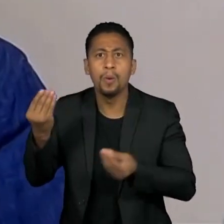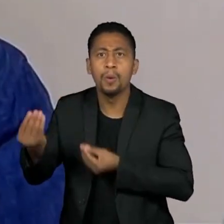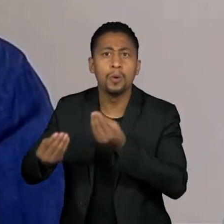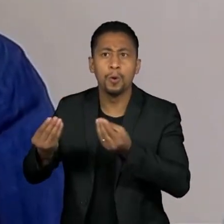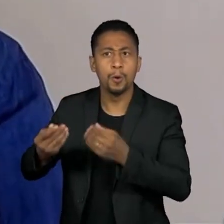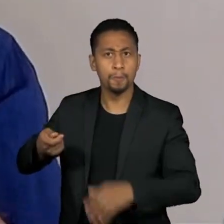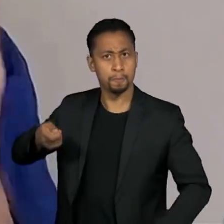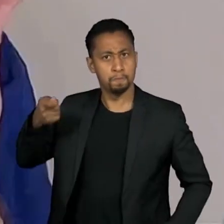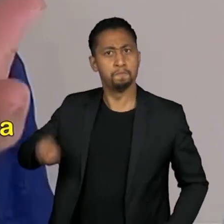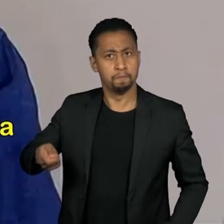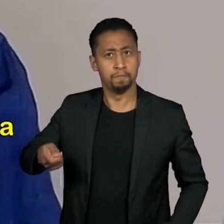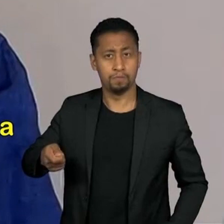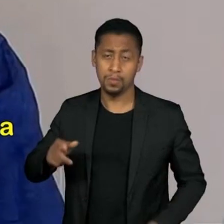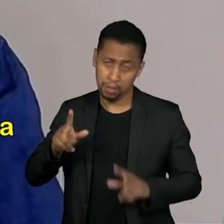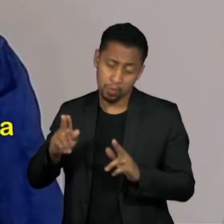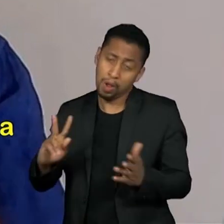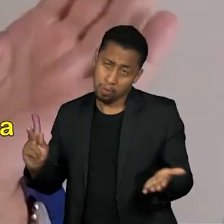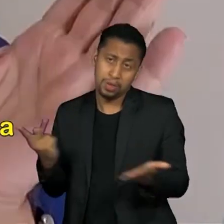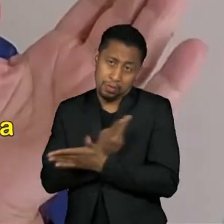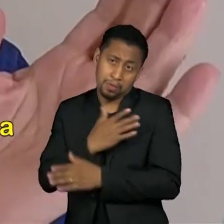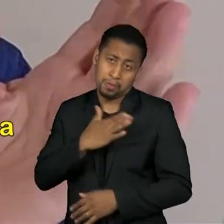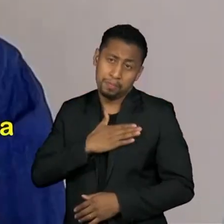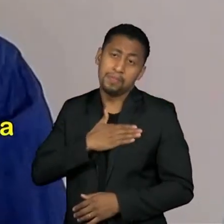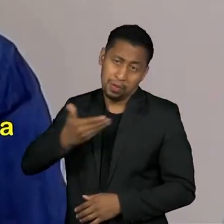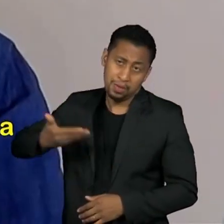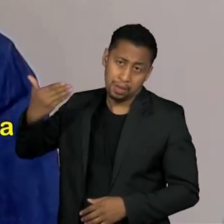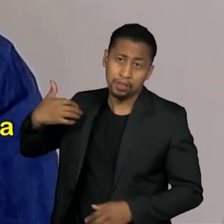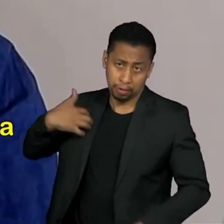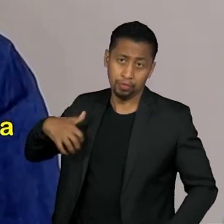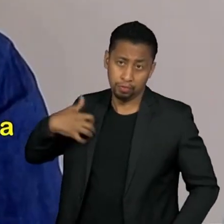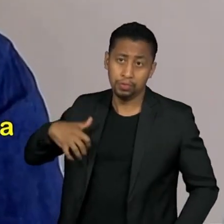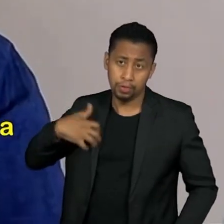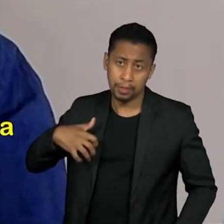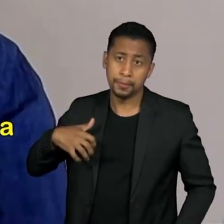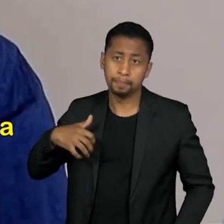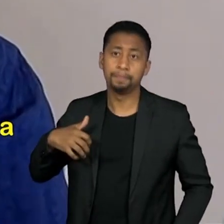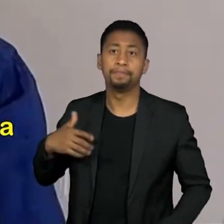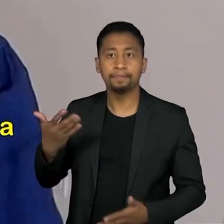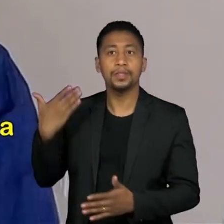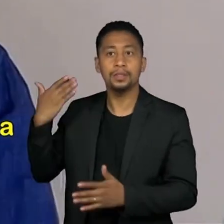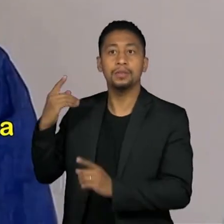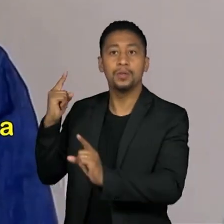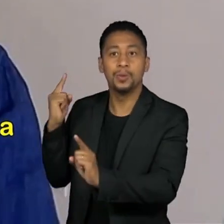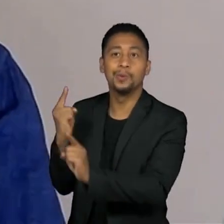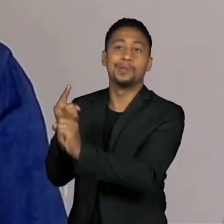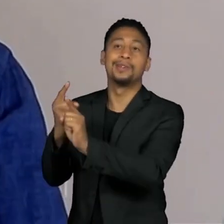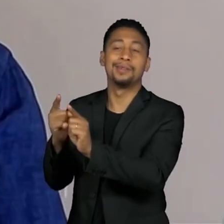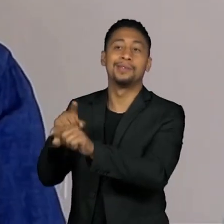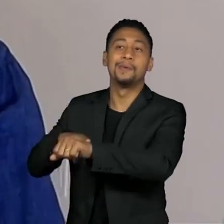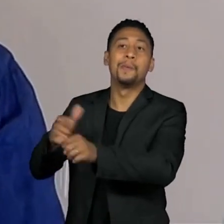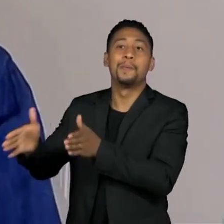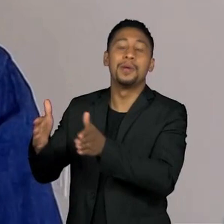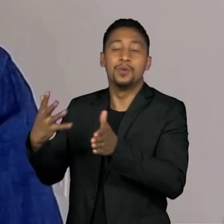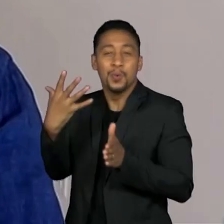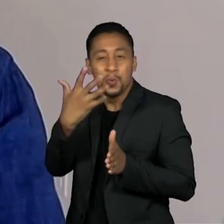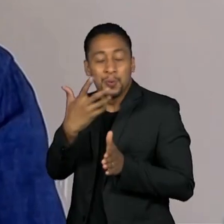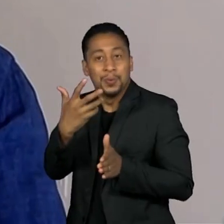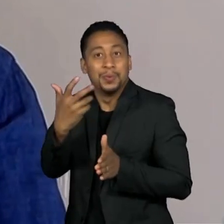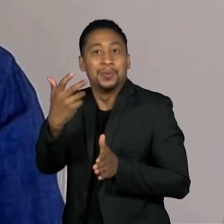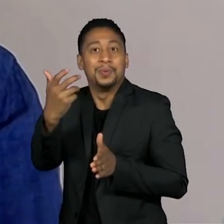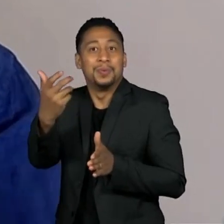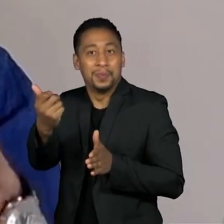a mim. Agora, esta película me encontra em um momento diferente de minha vida, mas me parece fascinante que meus filhos ven a película,